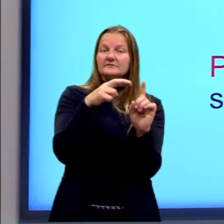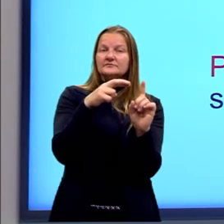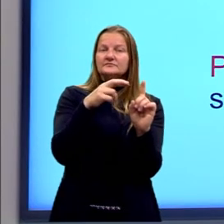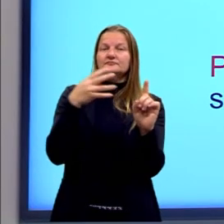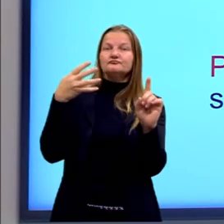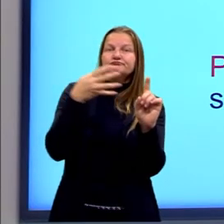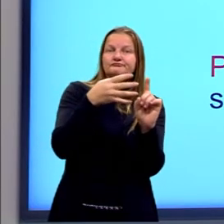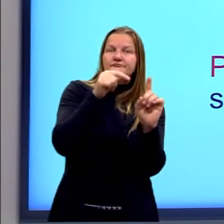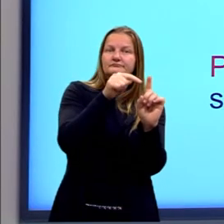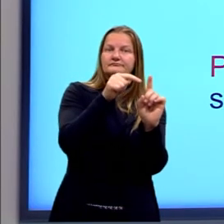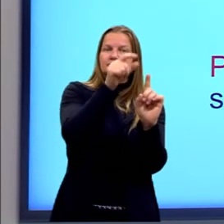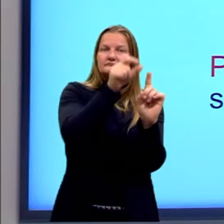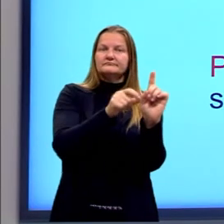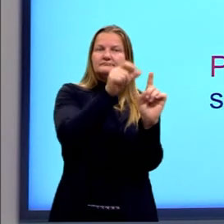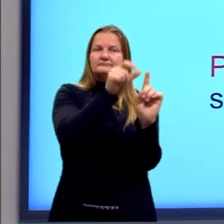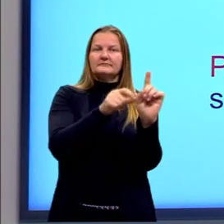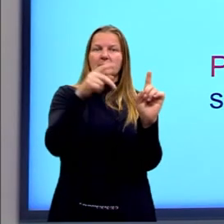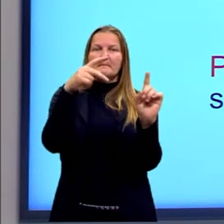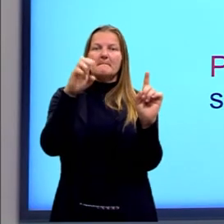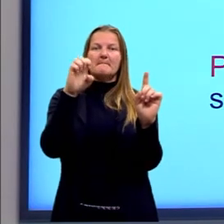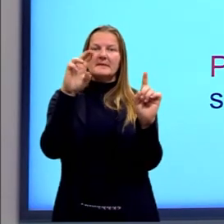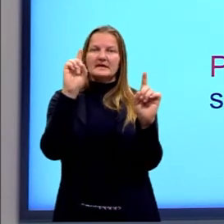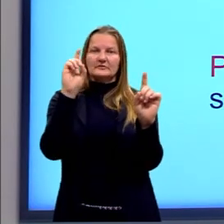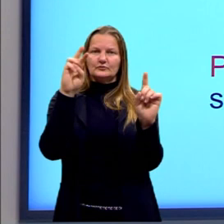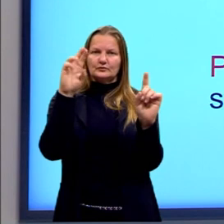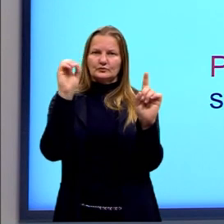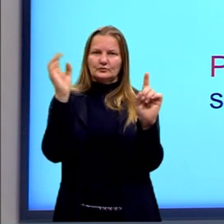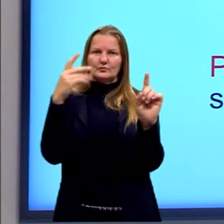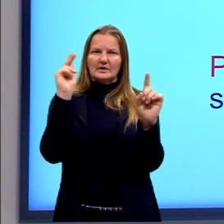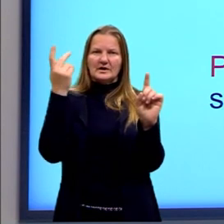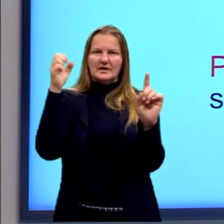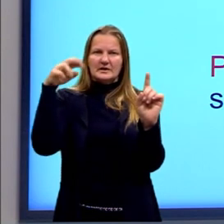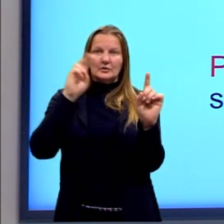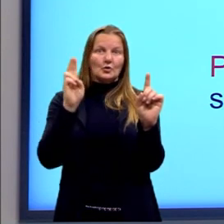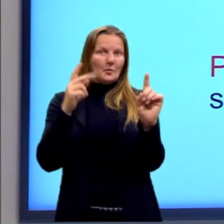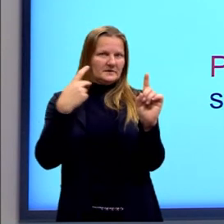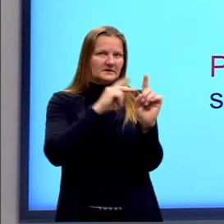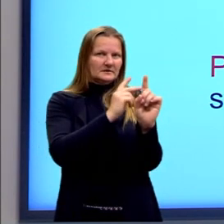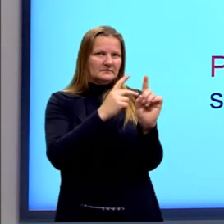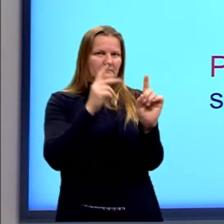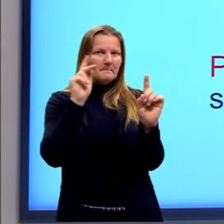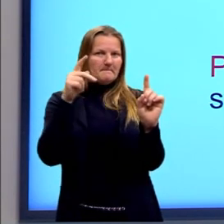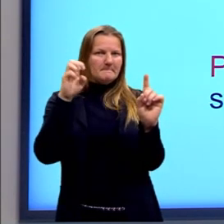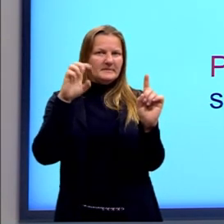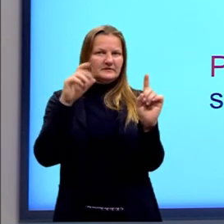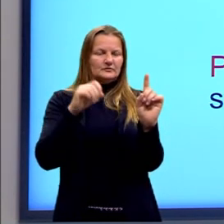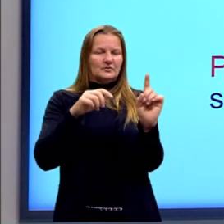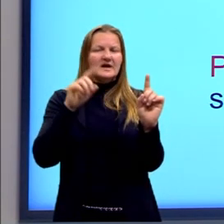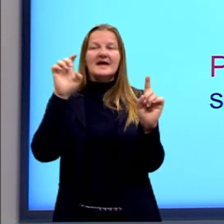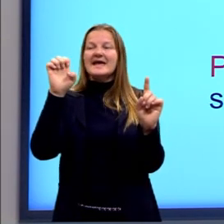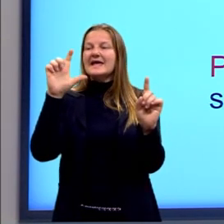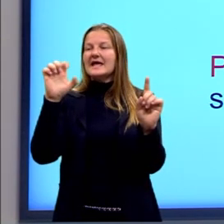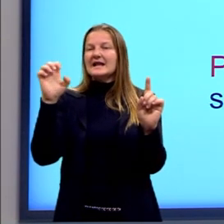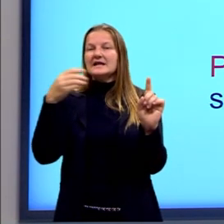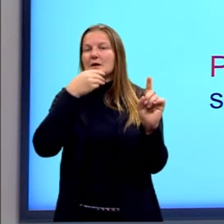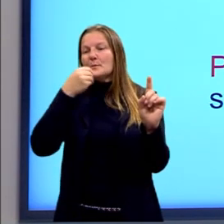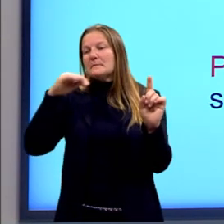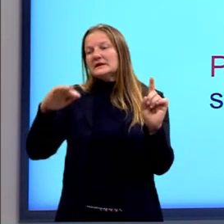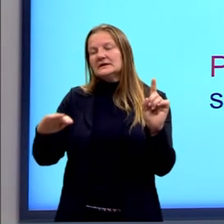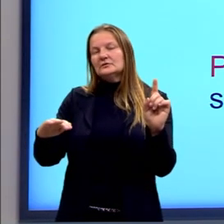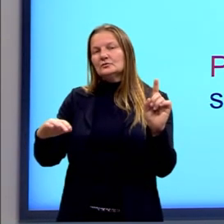que é Pedro Henrique. E as palavras ele e menino